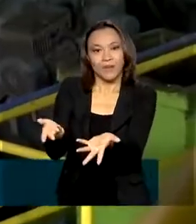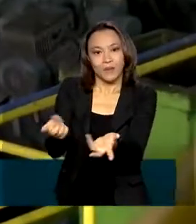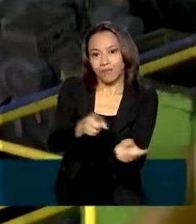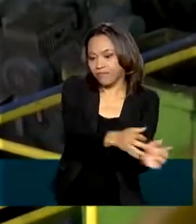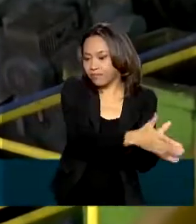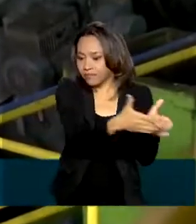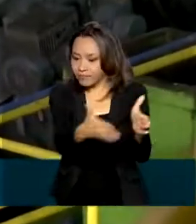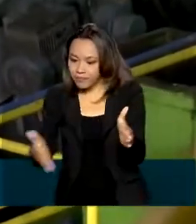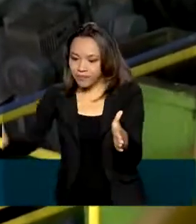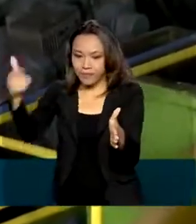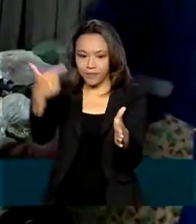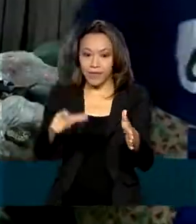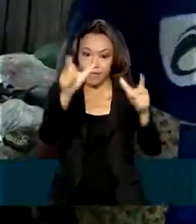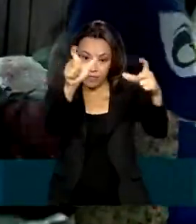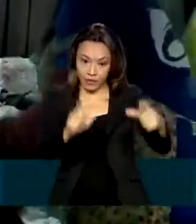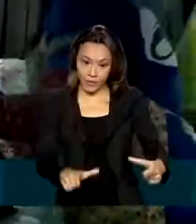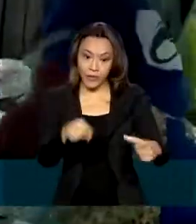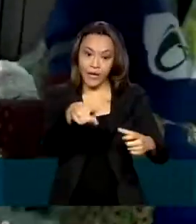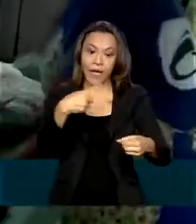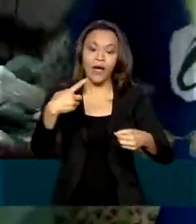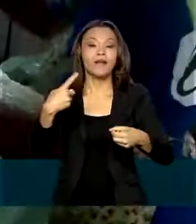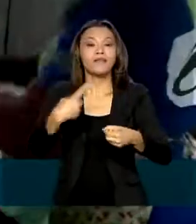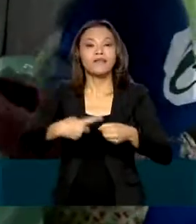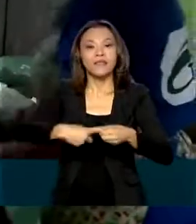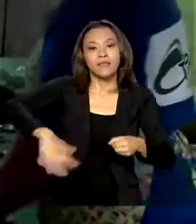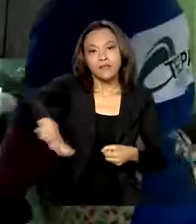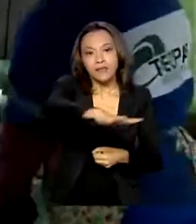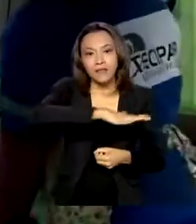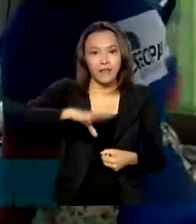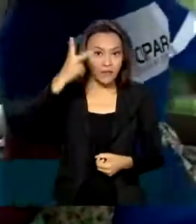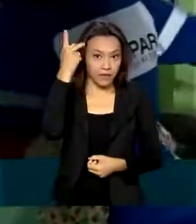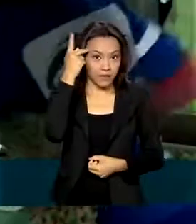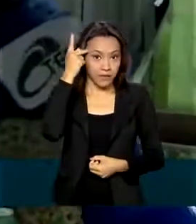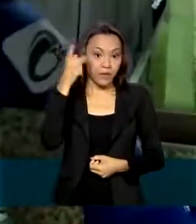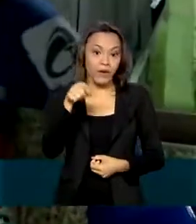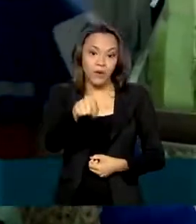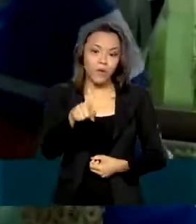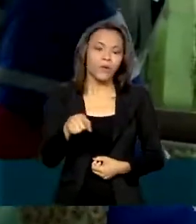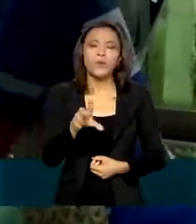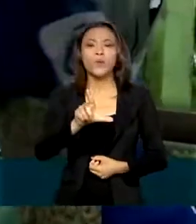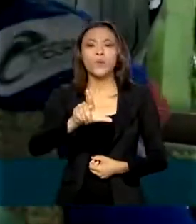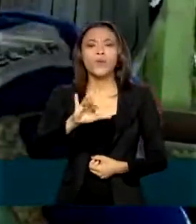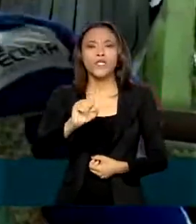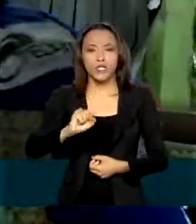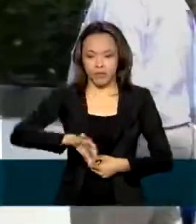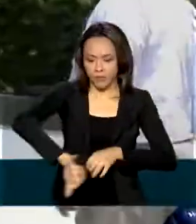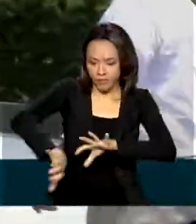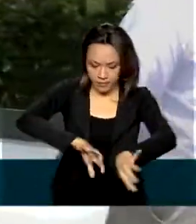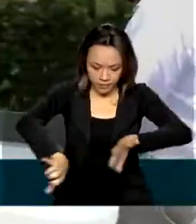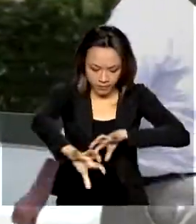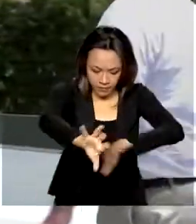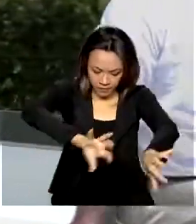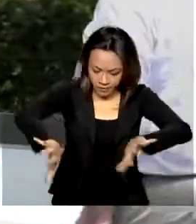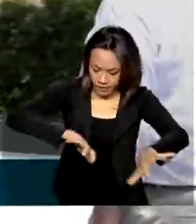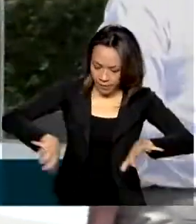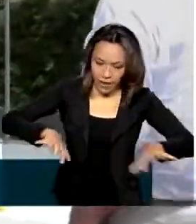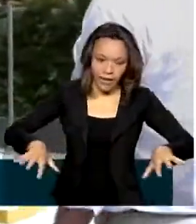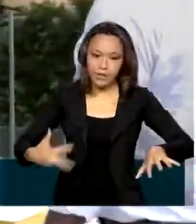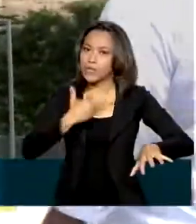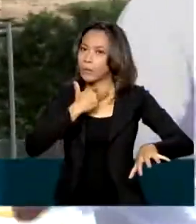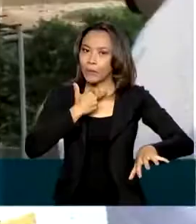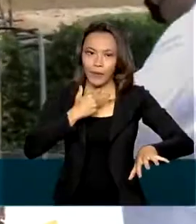usina em Santana de Parnaíba, cidade da região metropolitana de São Paulo, o lixo é separado. O que não pode ser